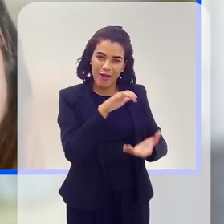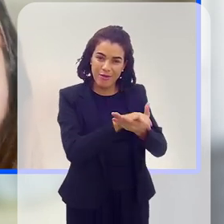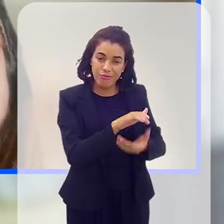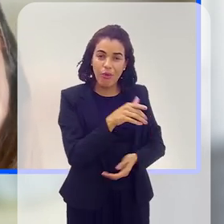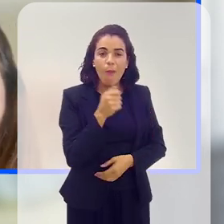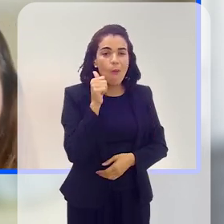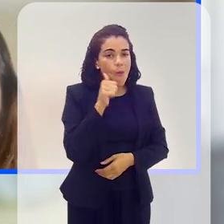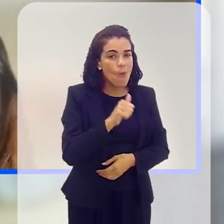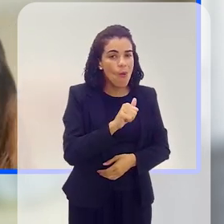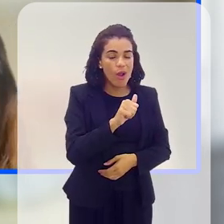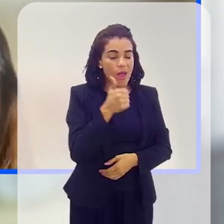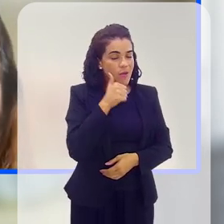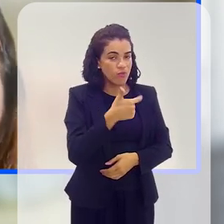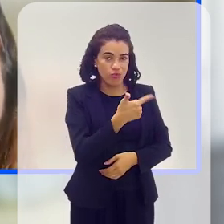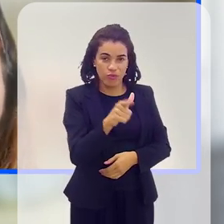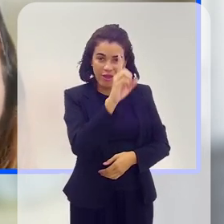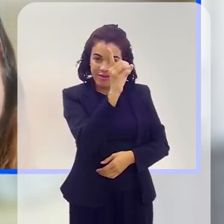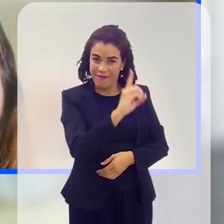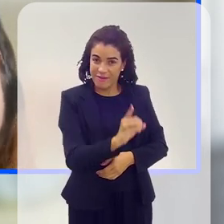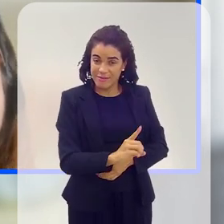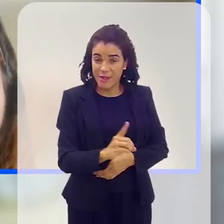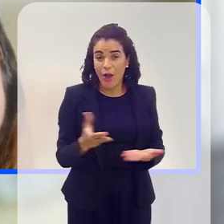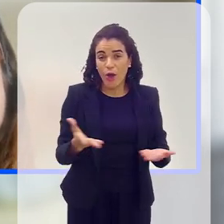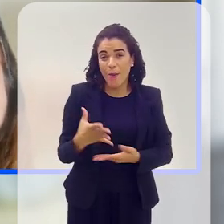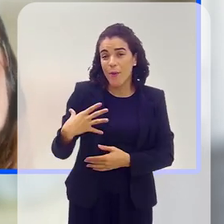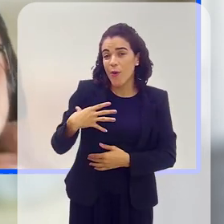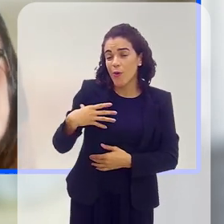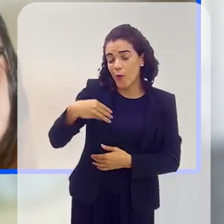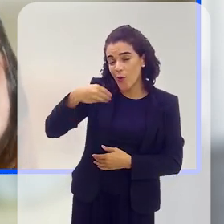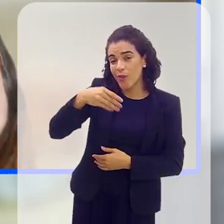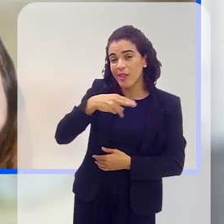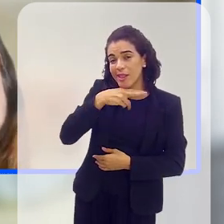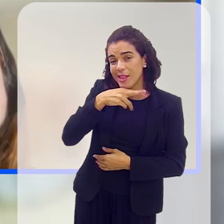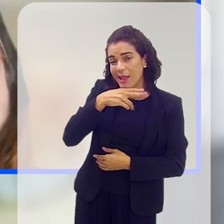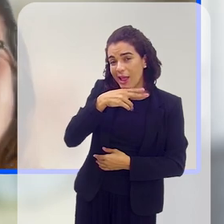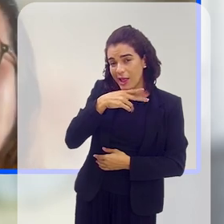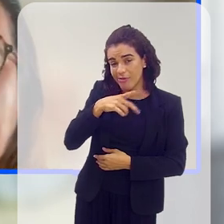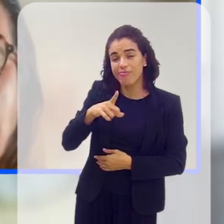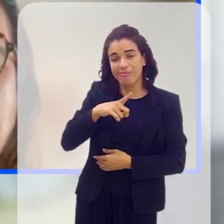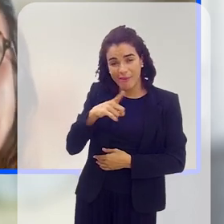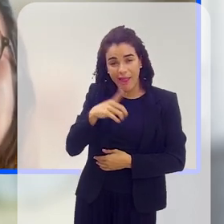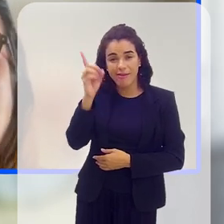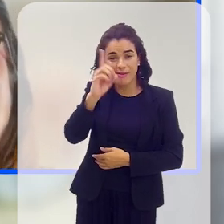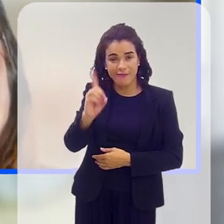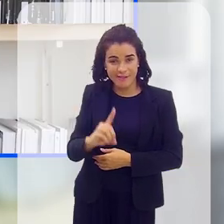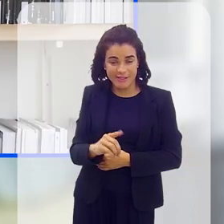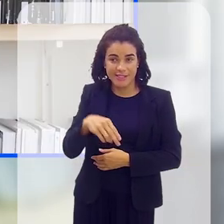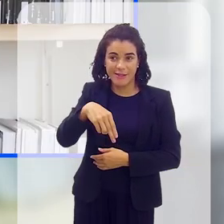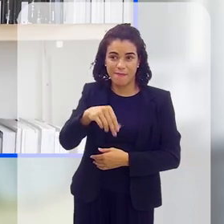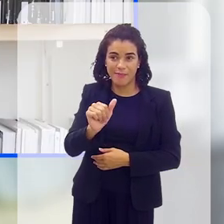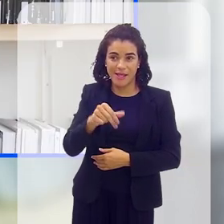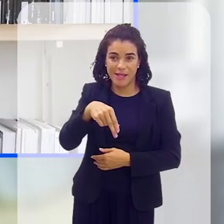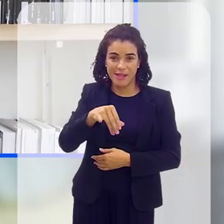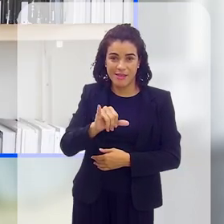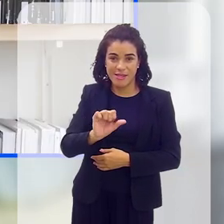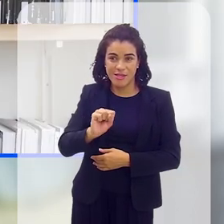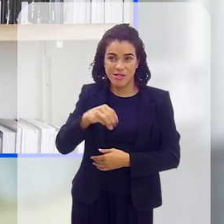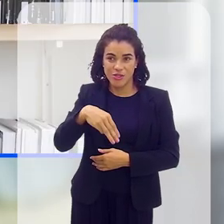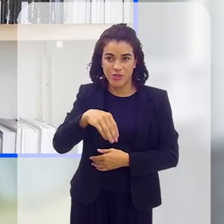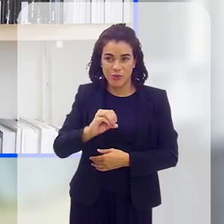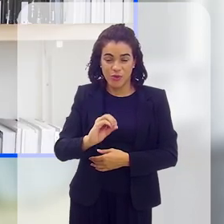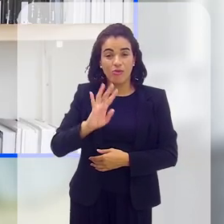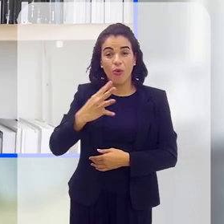sem deficiência e veio agora o Bernard, de 10 anos com a deficiência e o ananismo. Ou seja, quarta